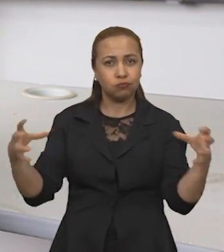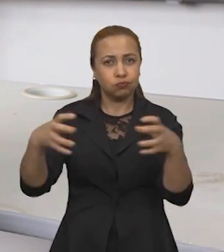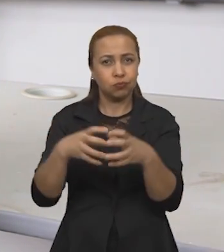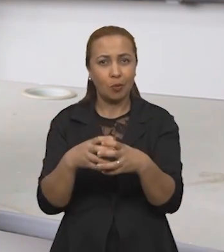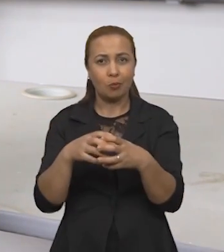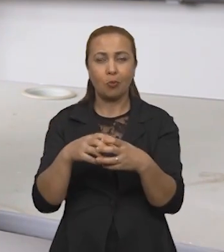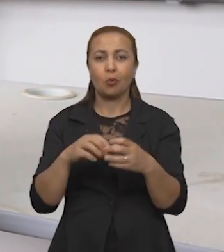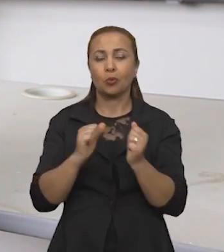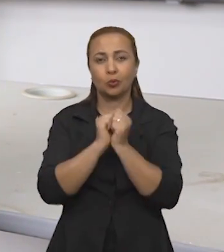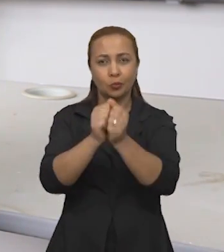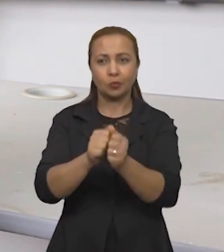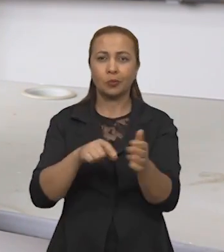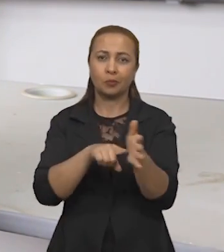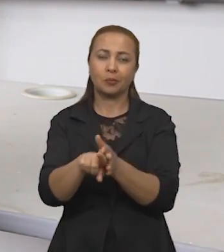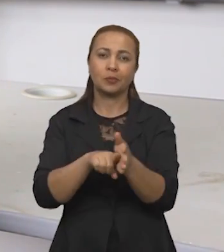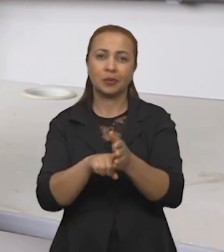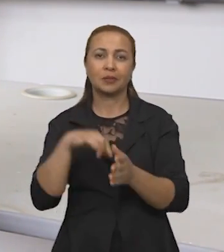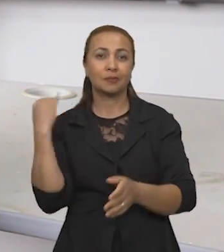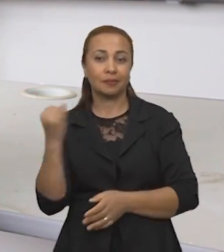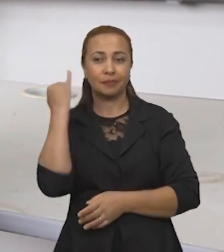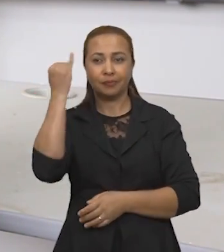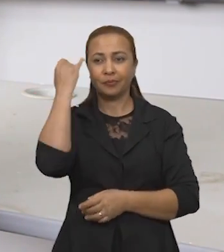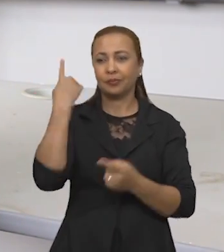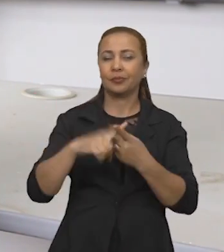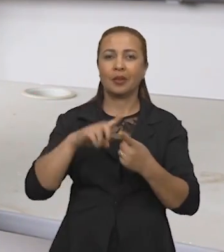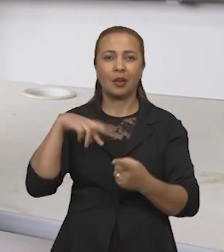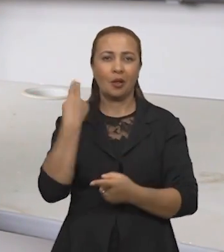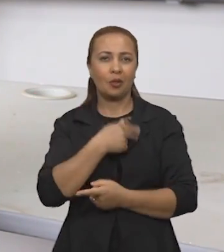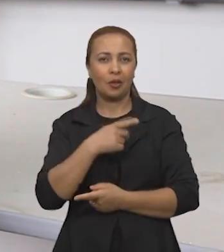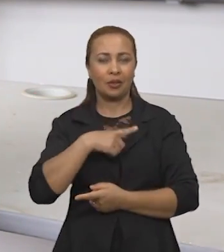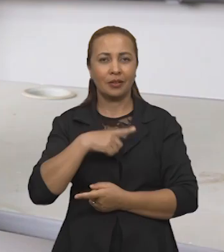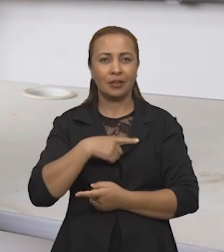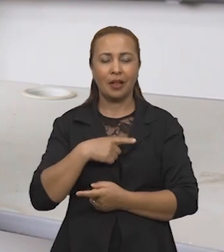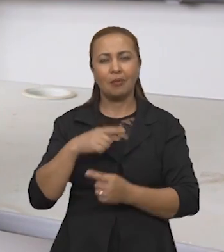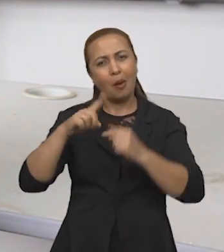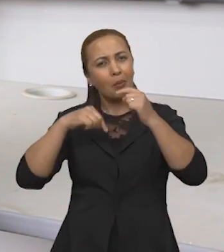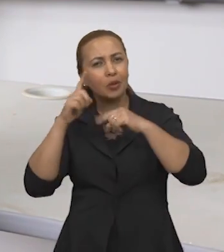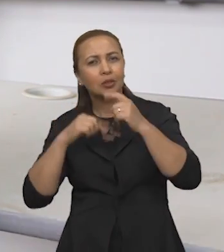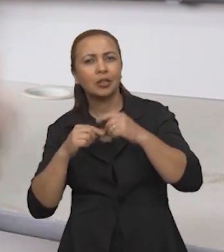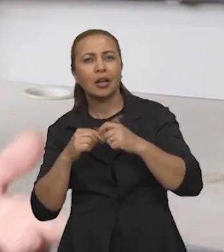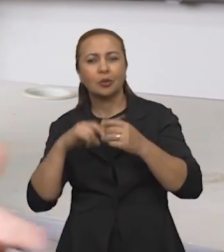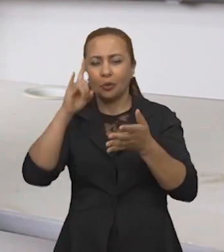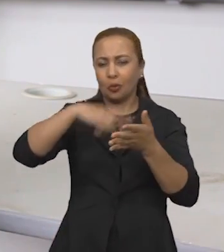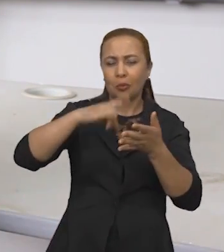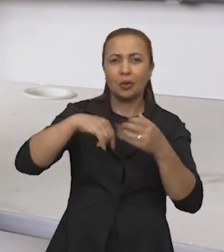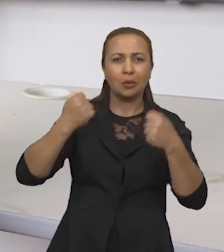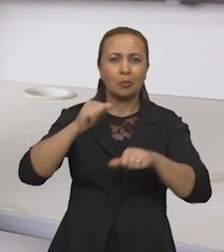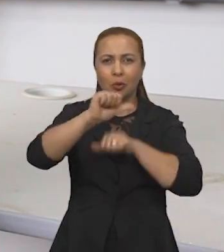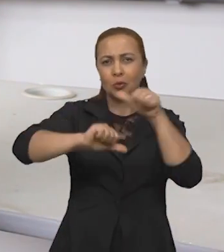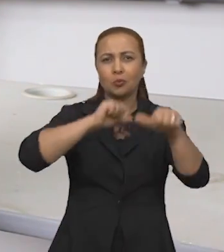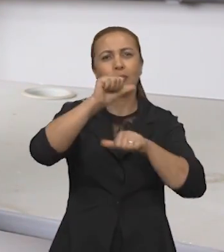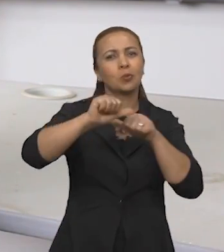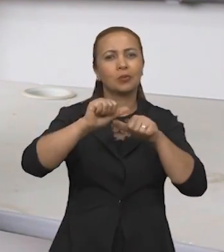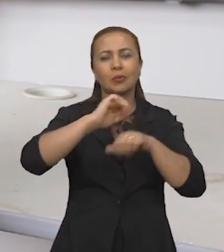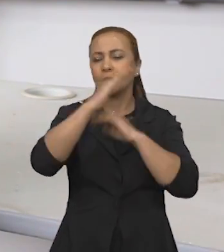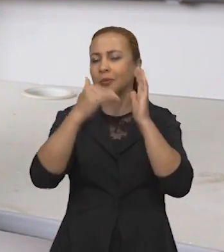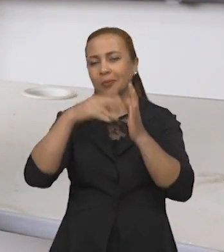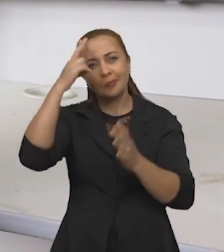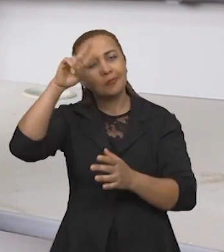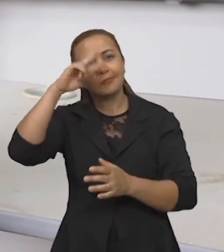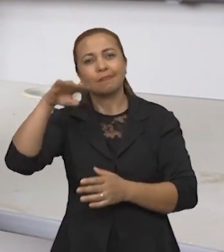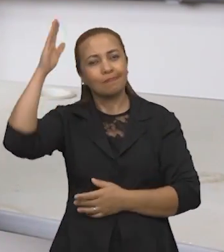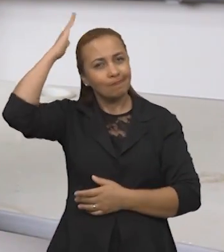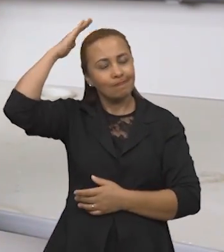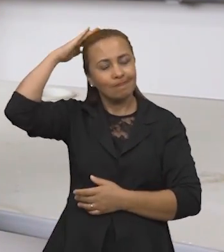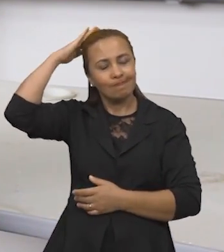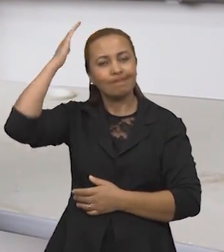É uma pesquisa de grande importância, porque nós estamos lidando com peças, com documentos que podem mudar completamente, né,